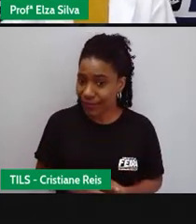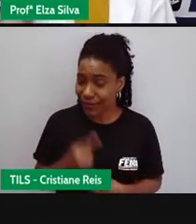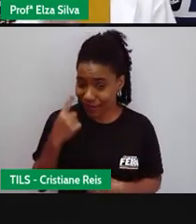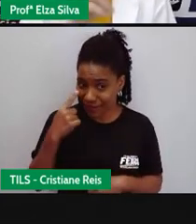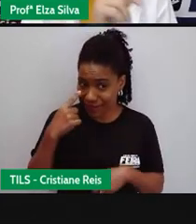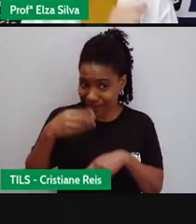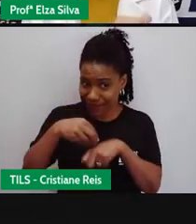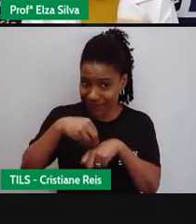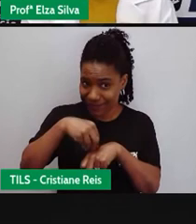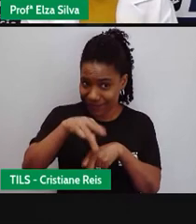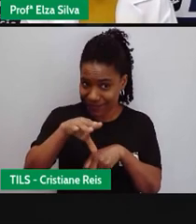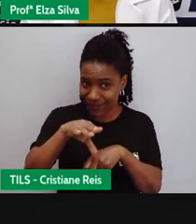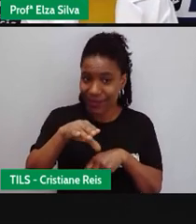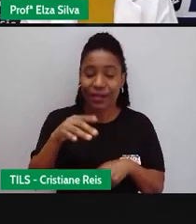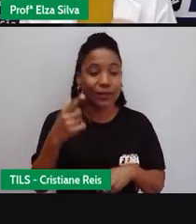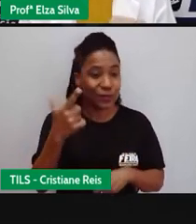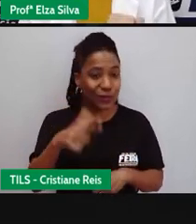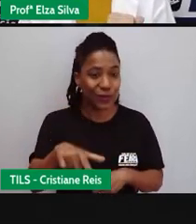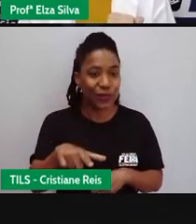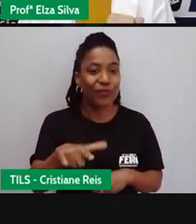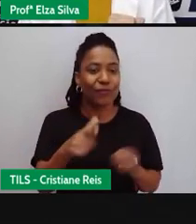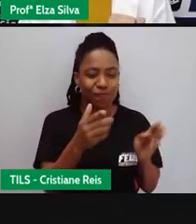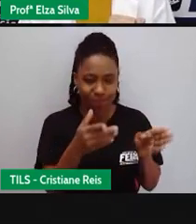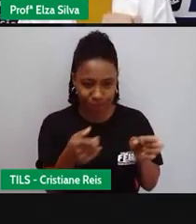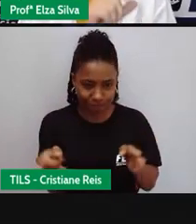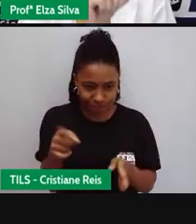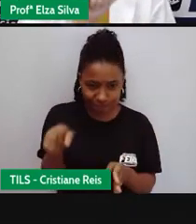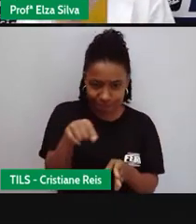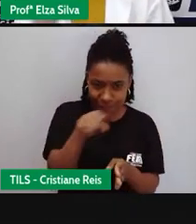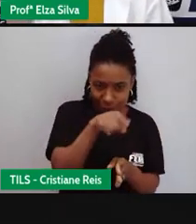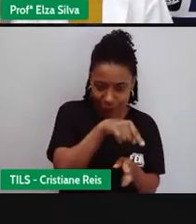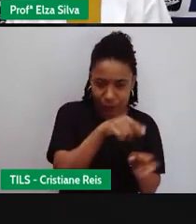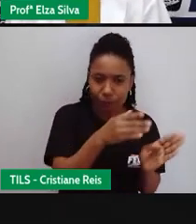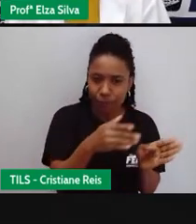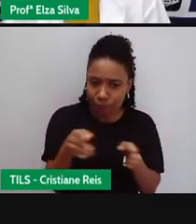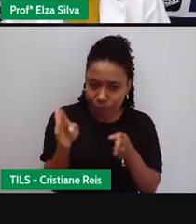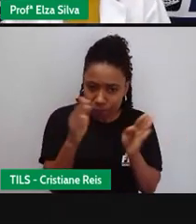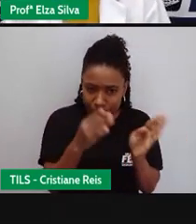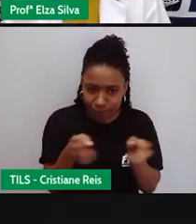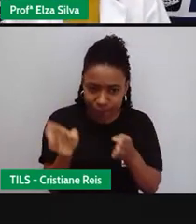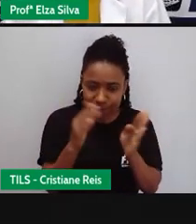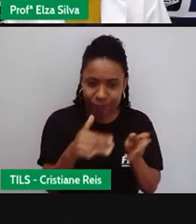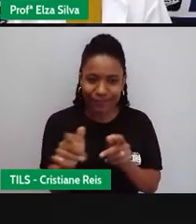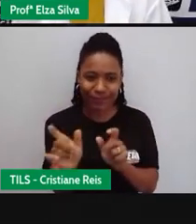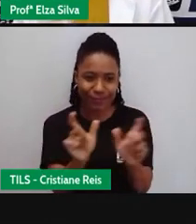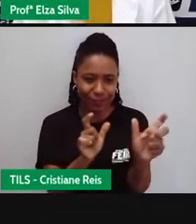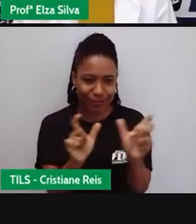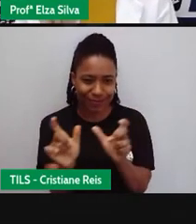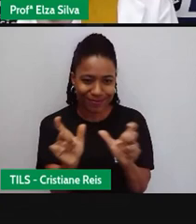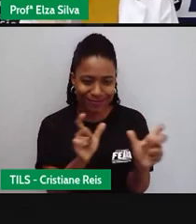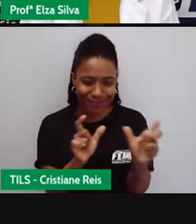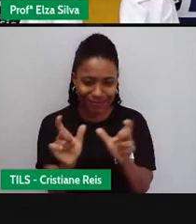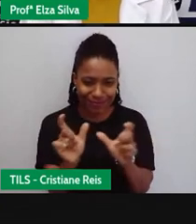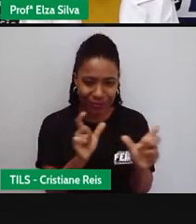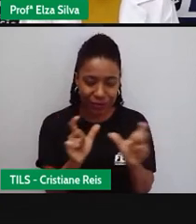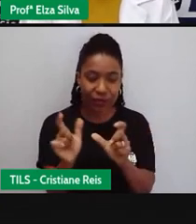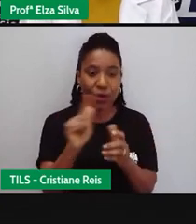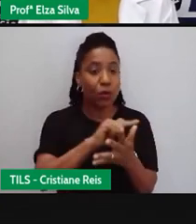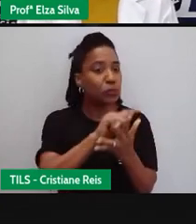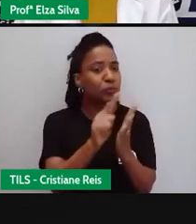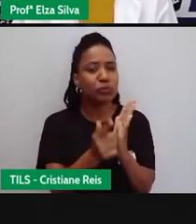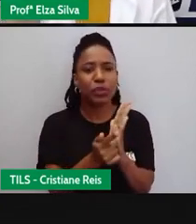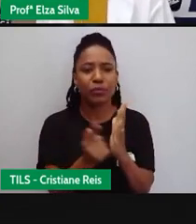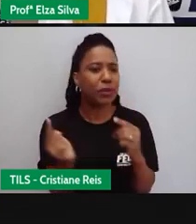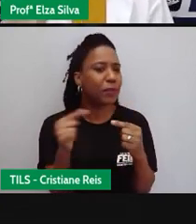Assista novamente A aula de hoje Observe todo o vocabulário Que diz respeito aos gêneros